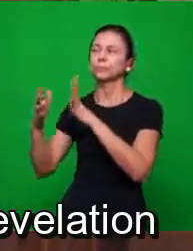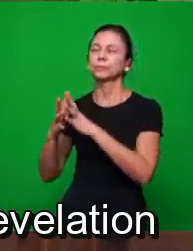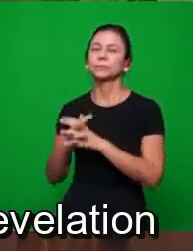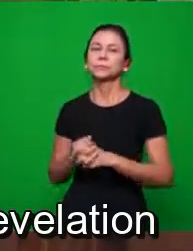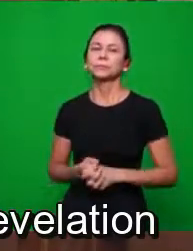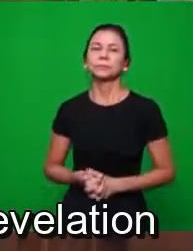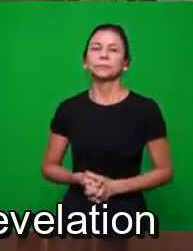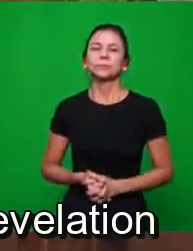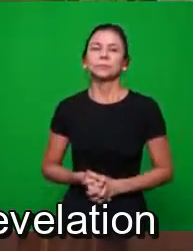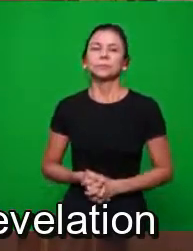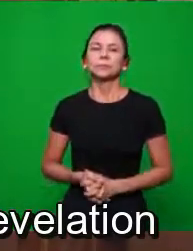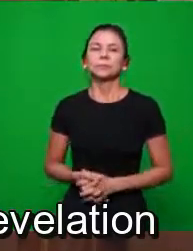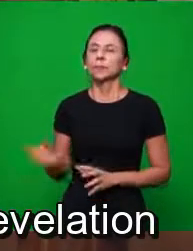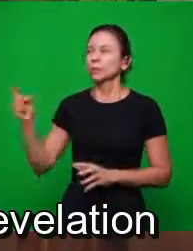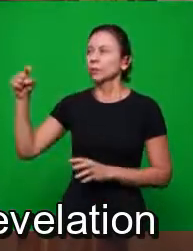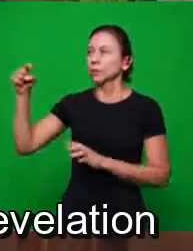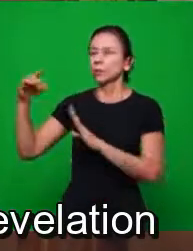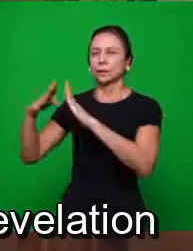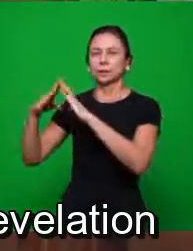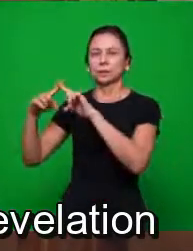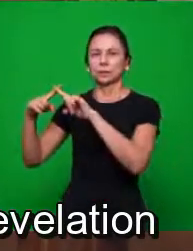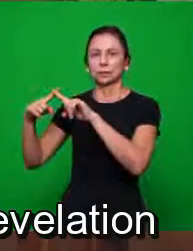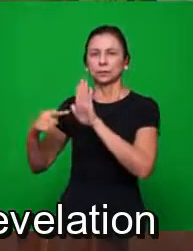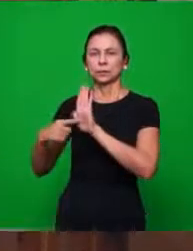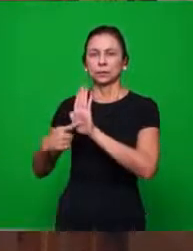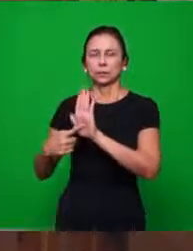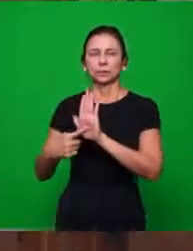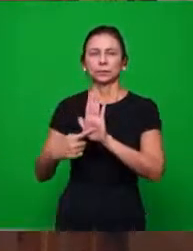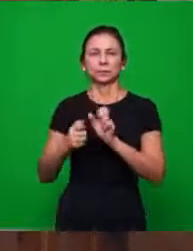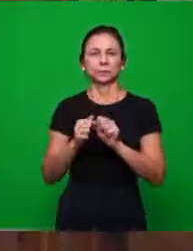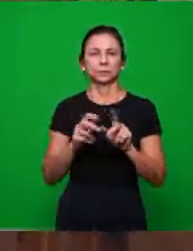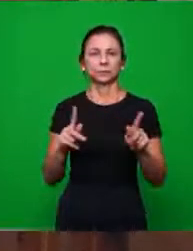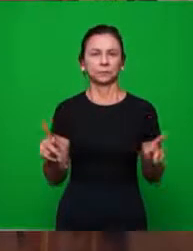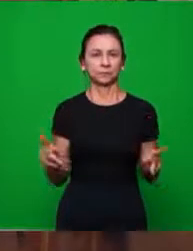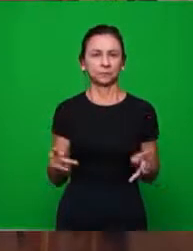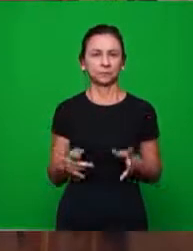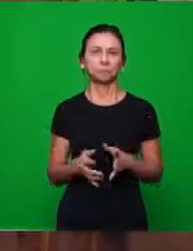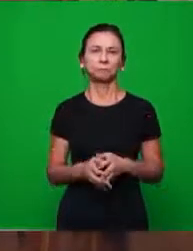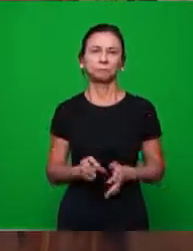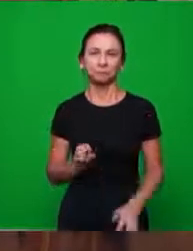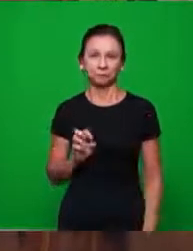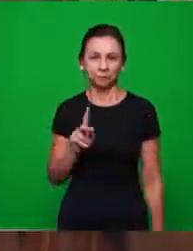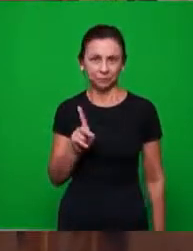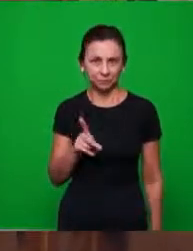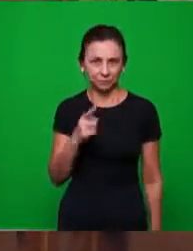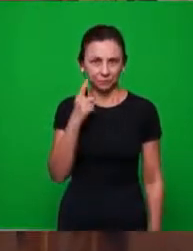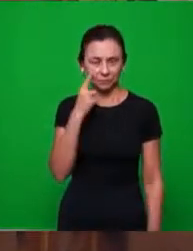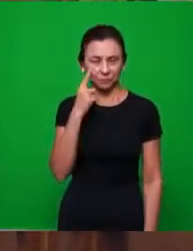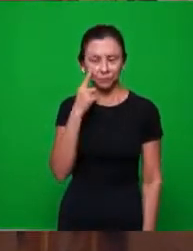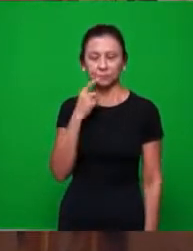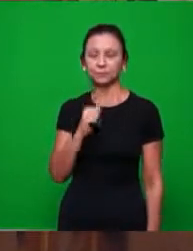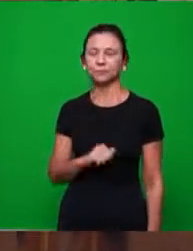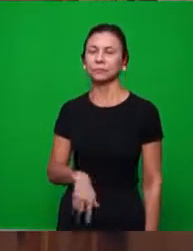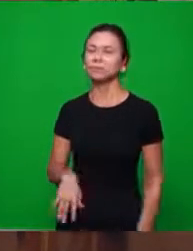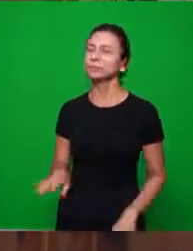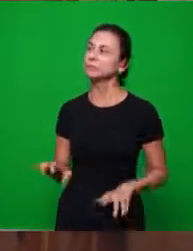das igrejas do Apocalipse. muito bem. Vamos ver aqui. Esmirna está aqui.